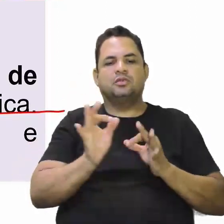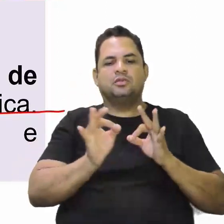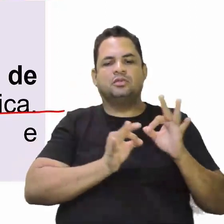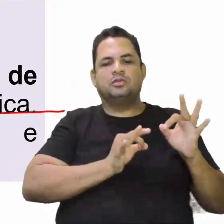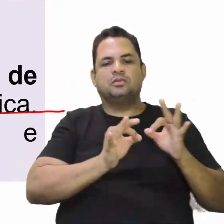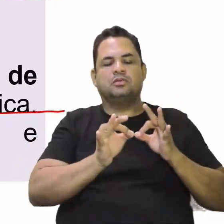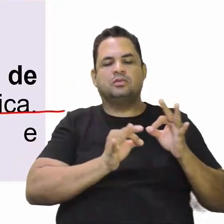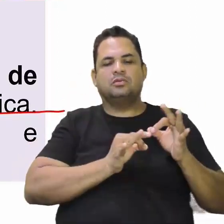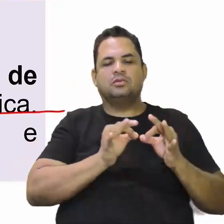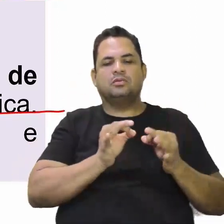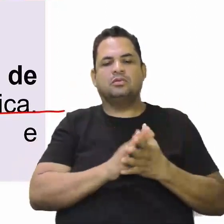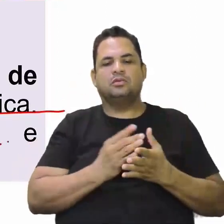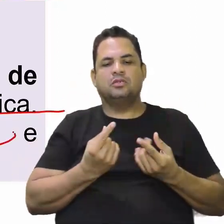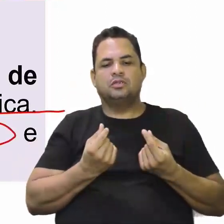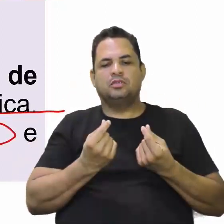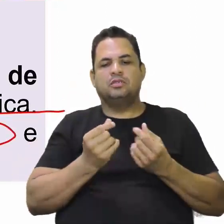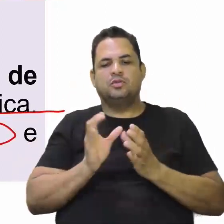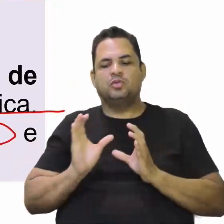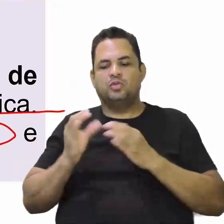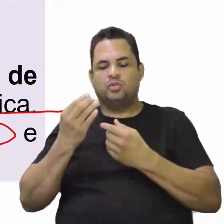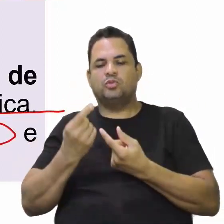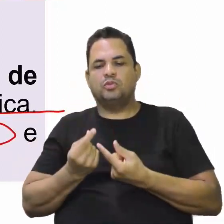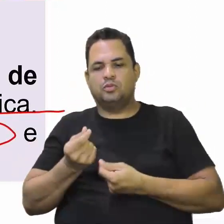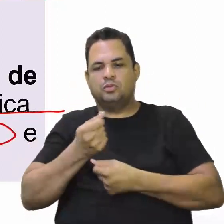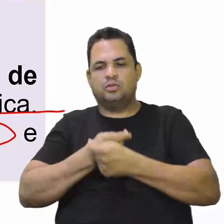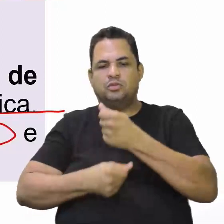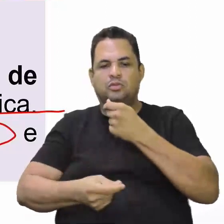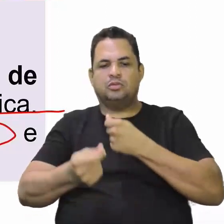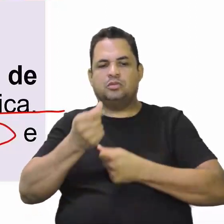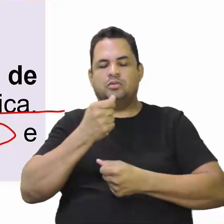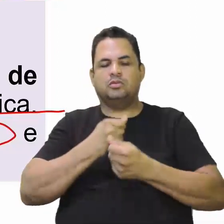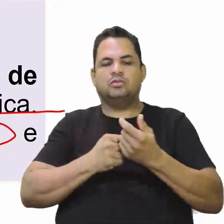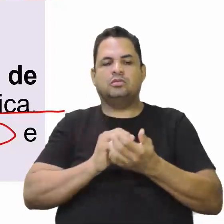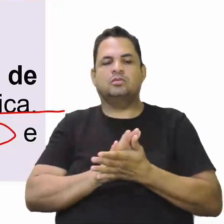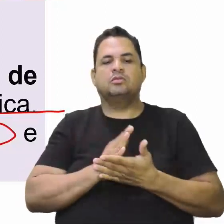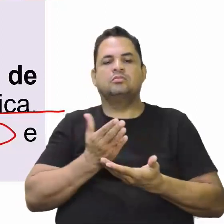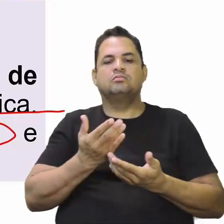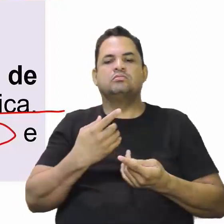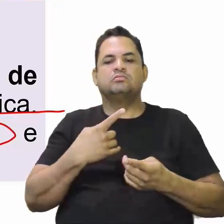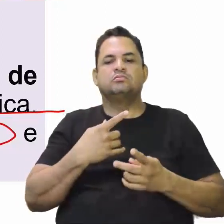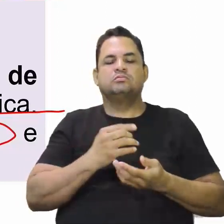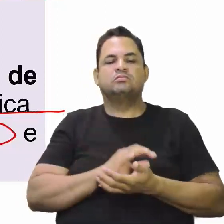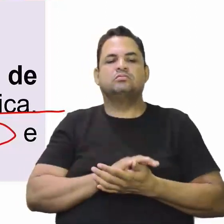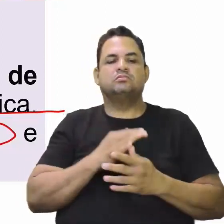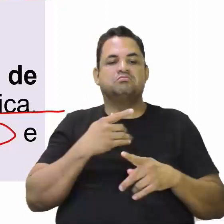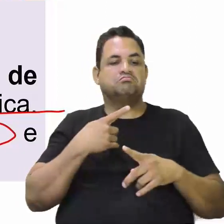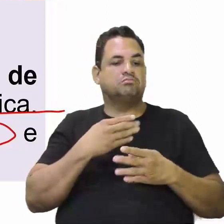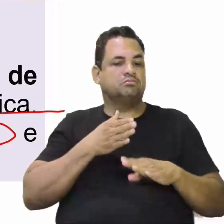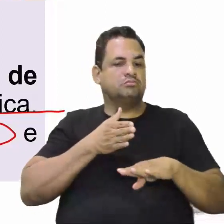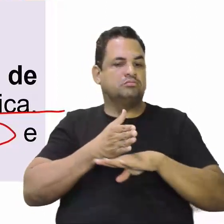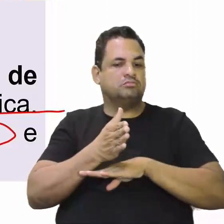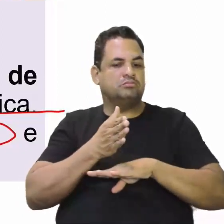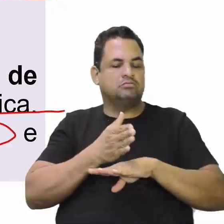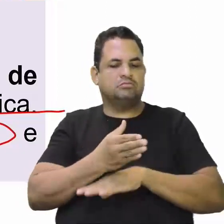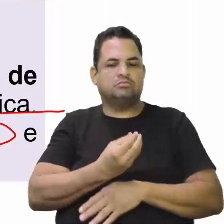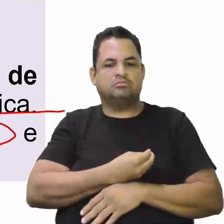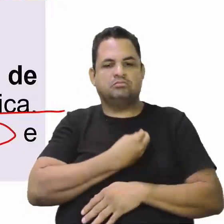Formavam a elite econômica. E participavam da